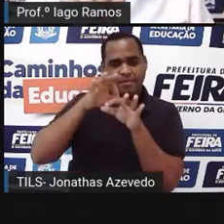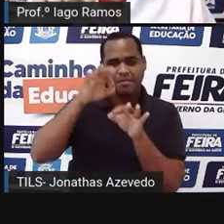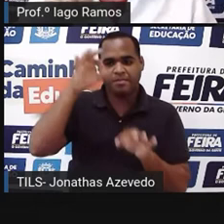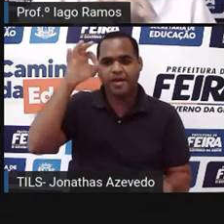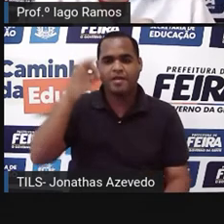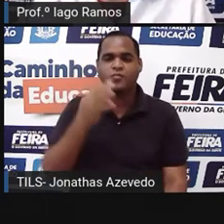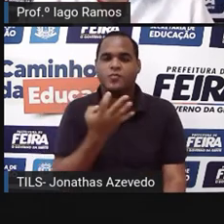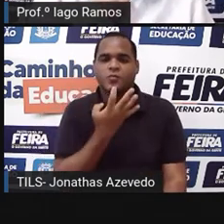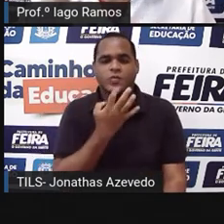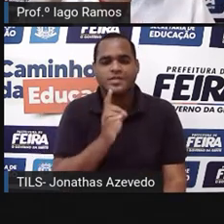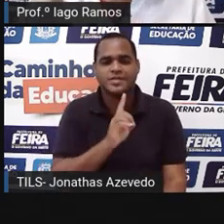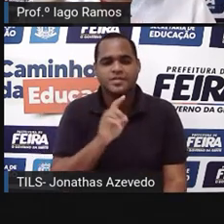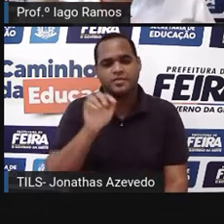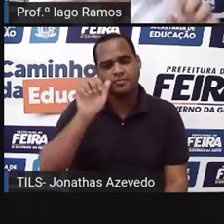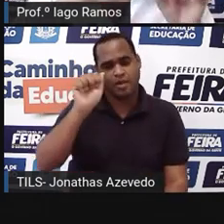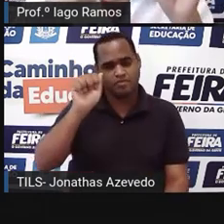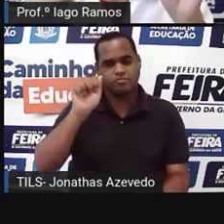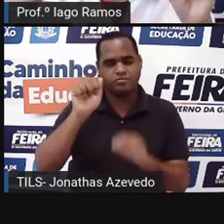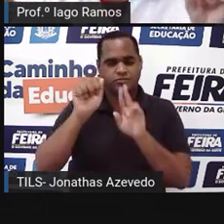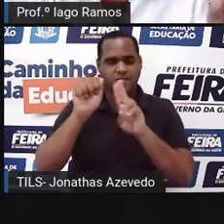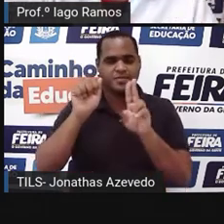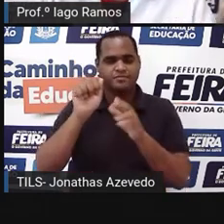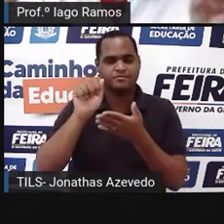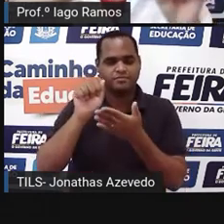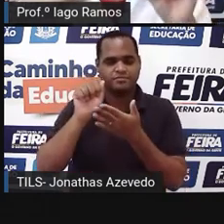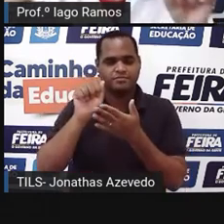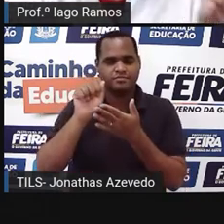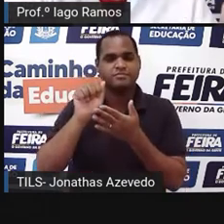conhece, eu estou chamando ali de A, que eu escrevi um A, ó.